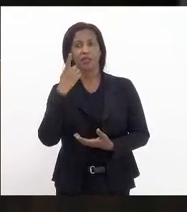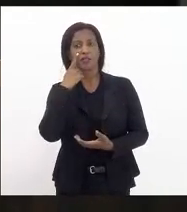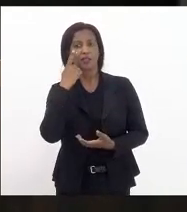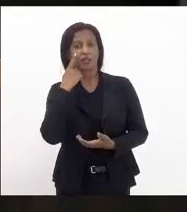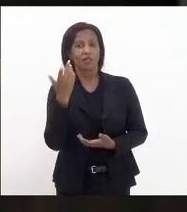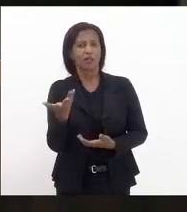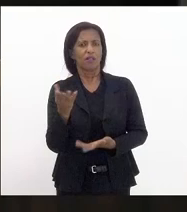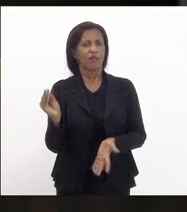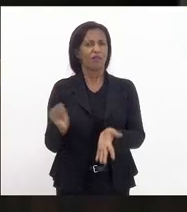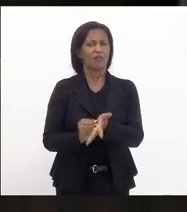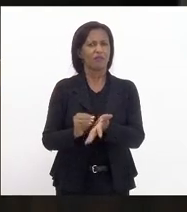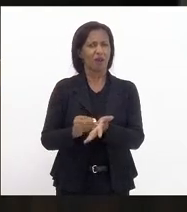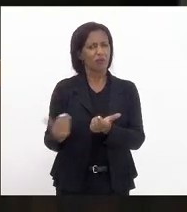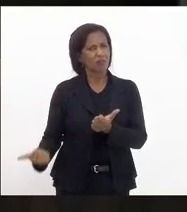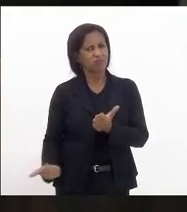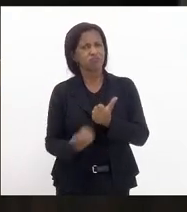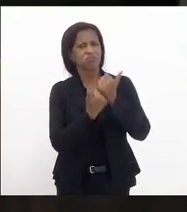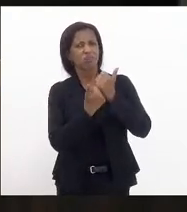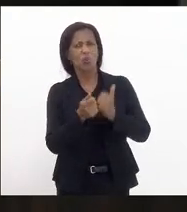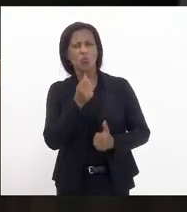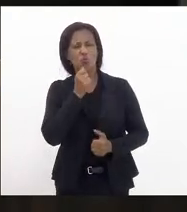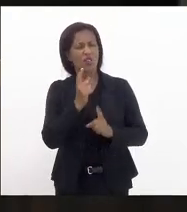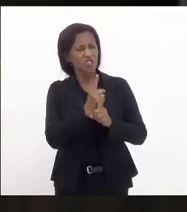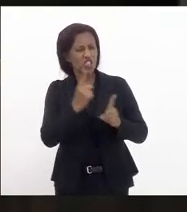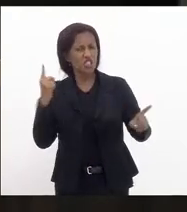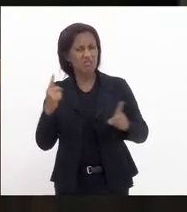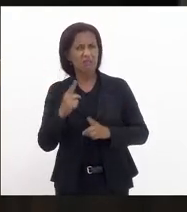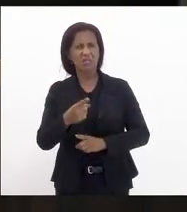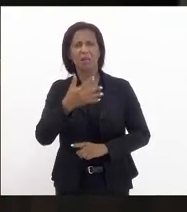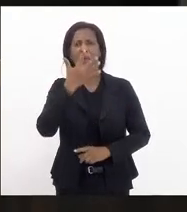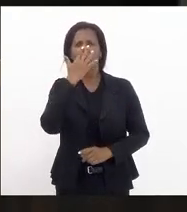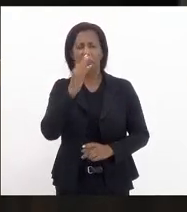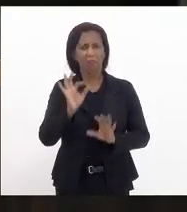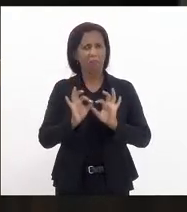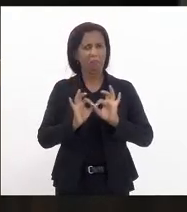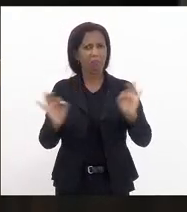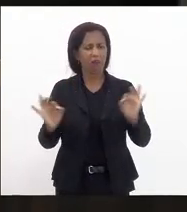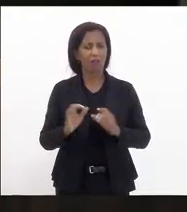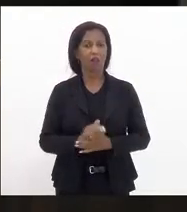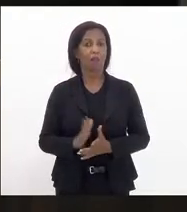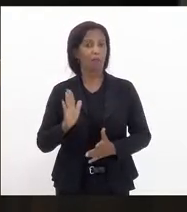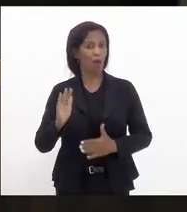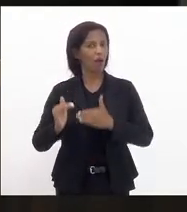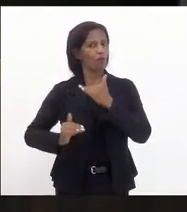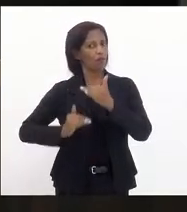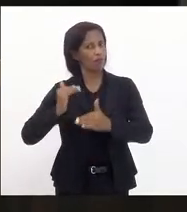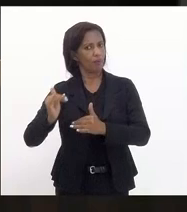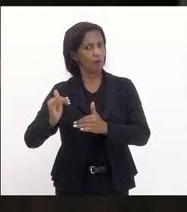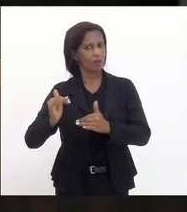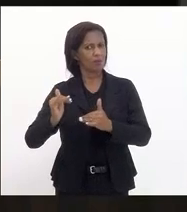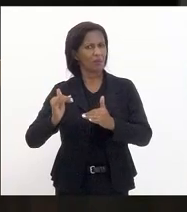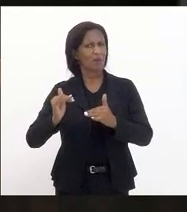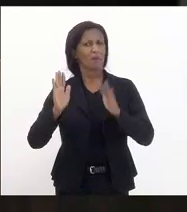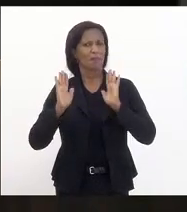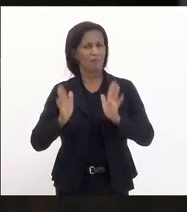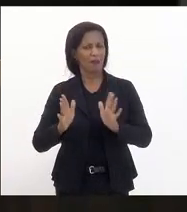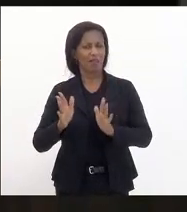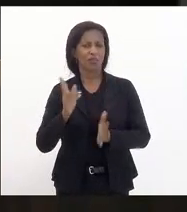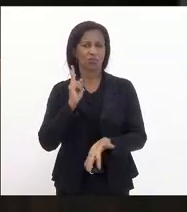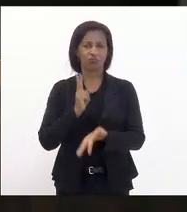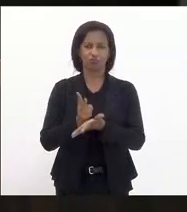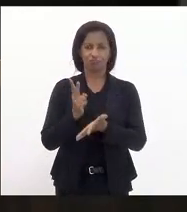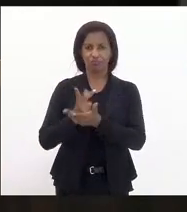a falta de apoio ainda a distância é muito grande houve um avanço mas ainda a distância do